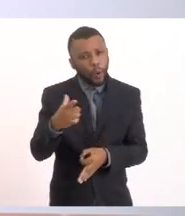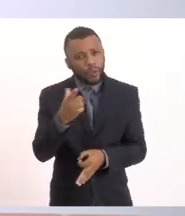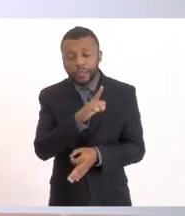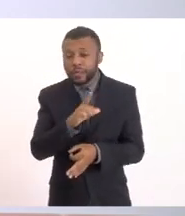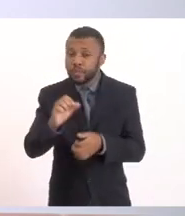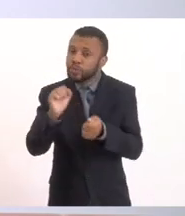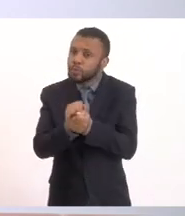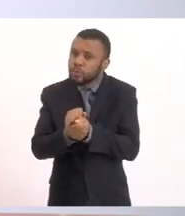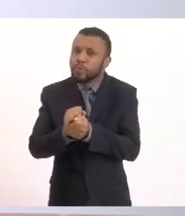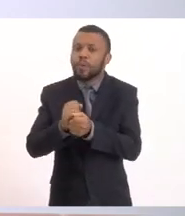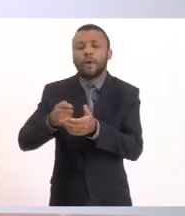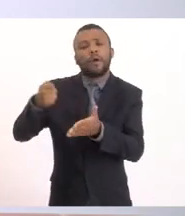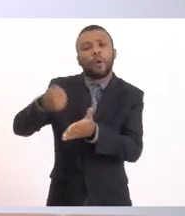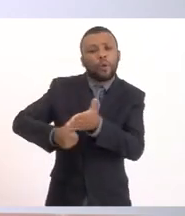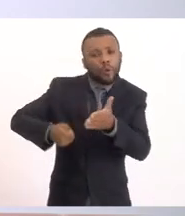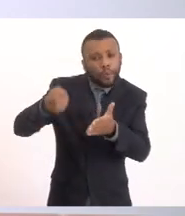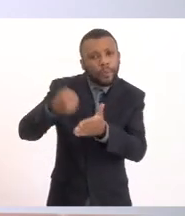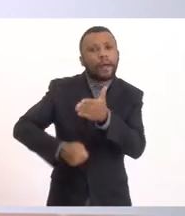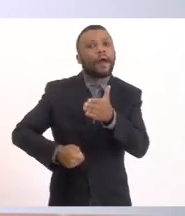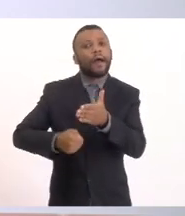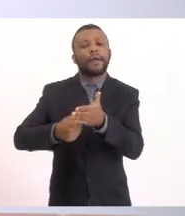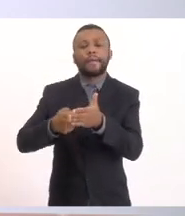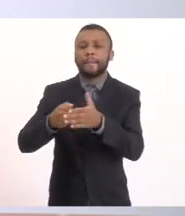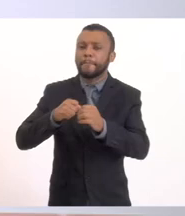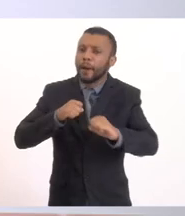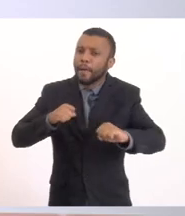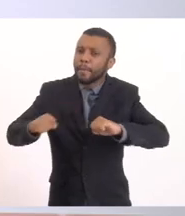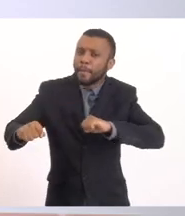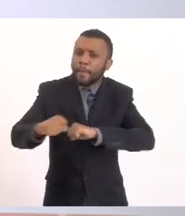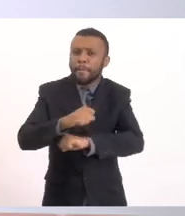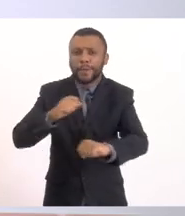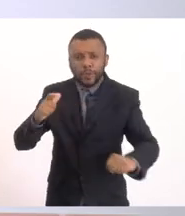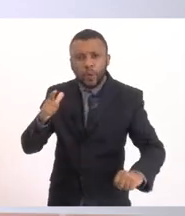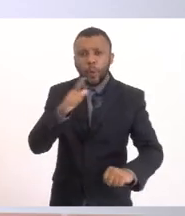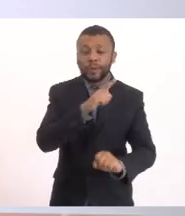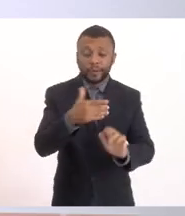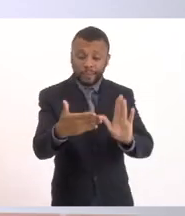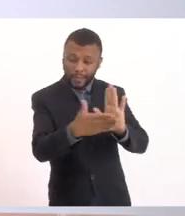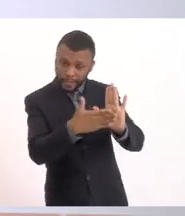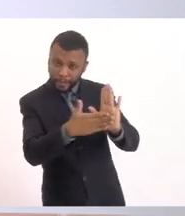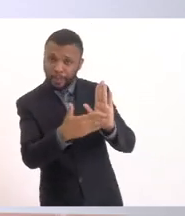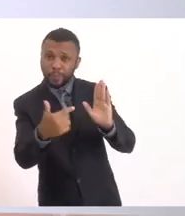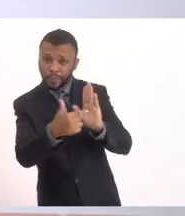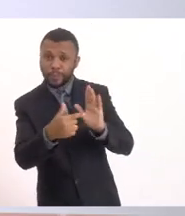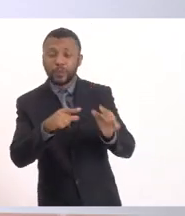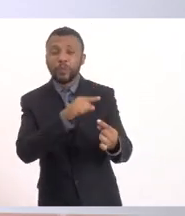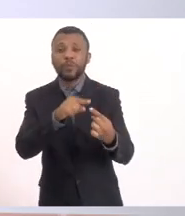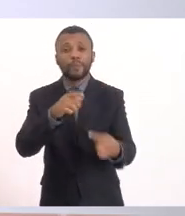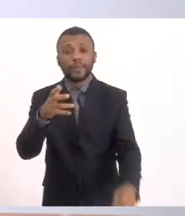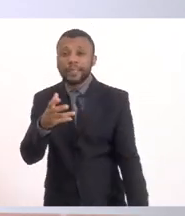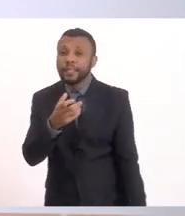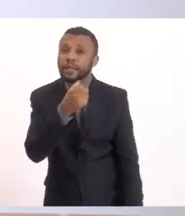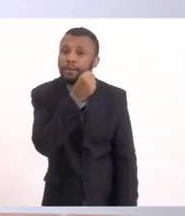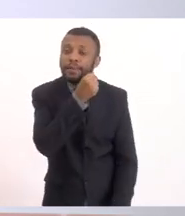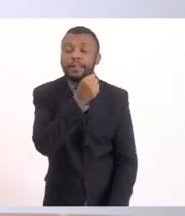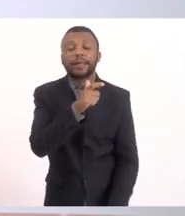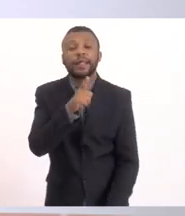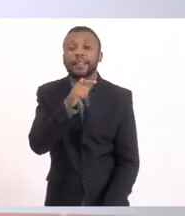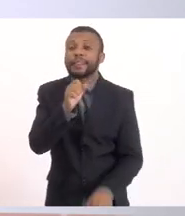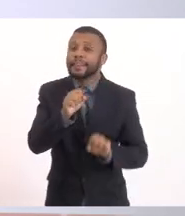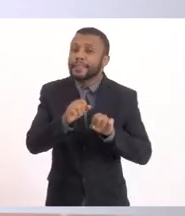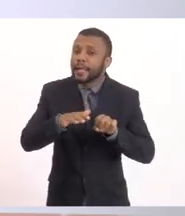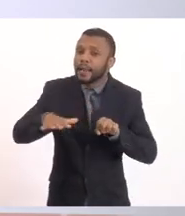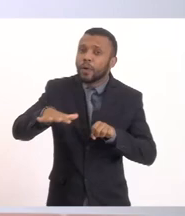lutar por esse pleito e, principalmente, pelo salvamento, vamos dizer assim, da Lagoa de